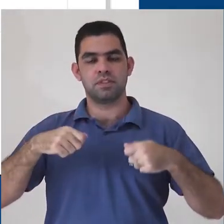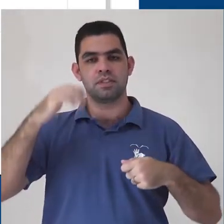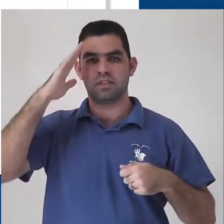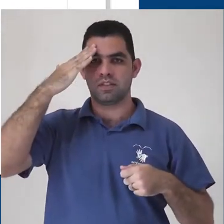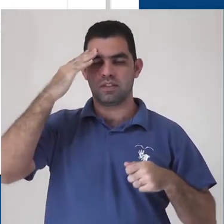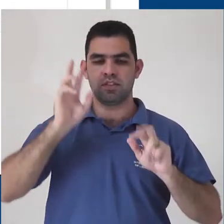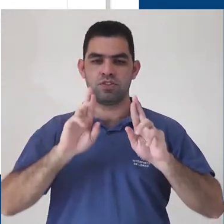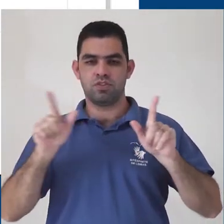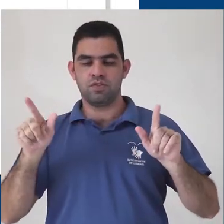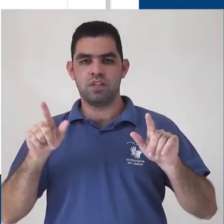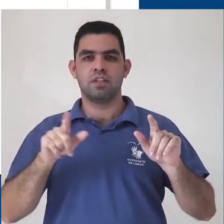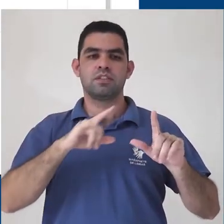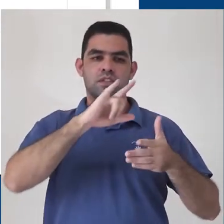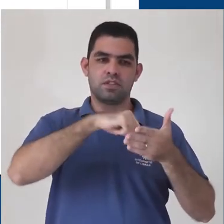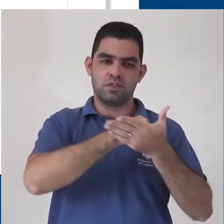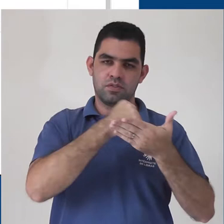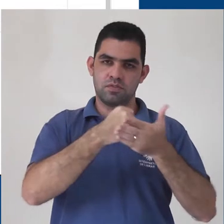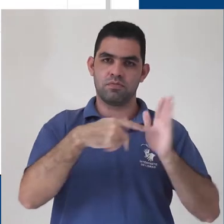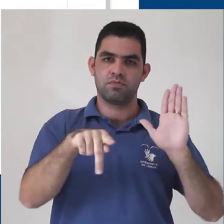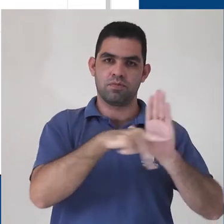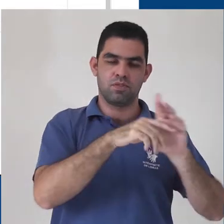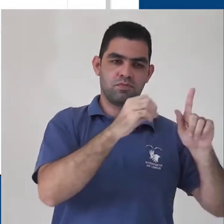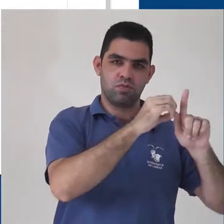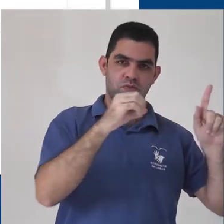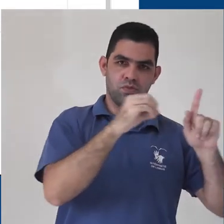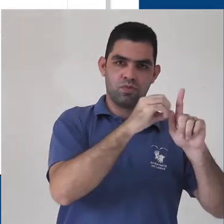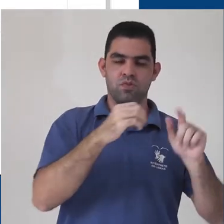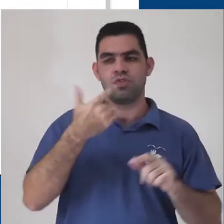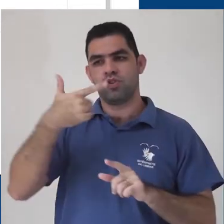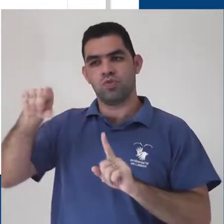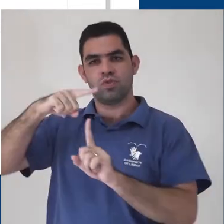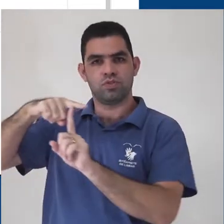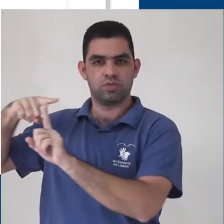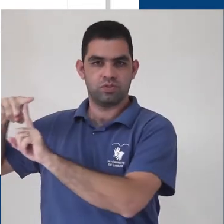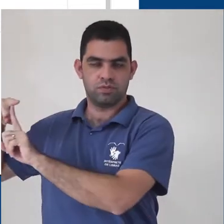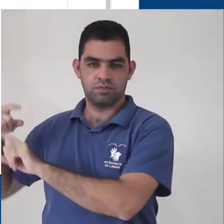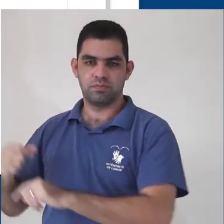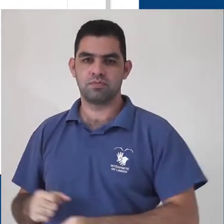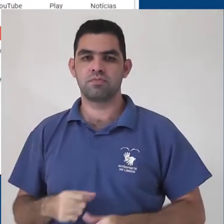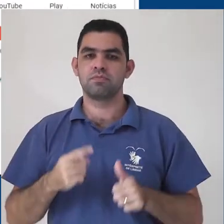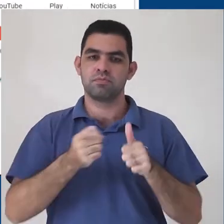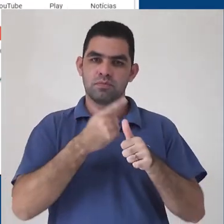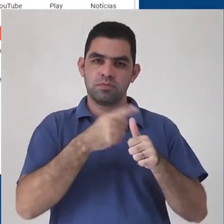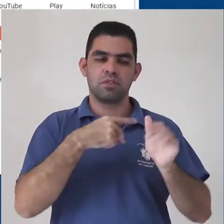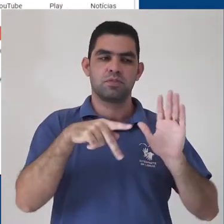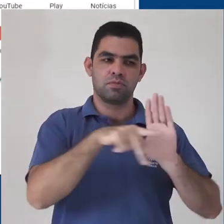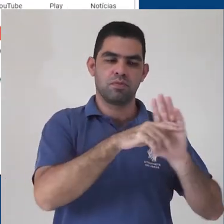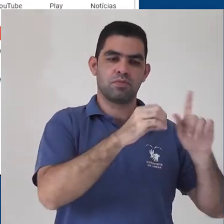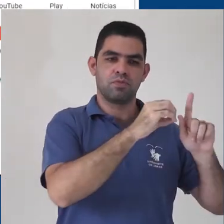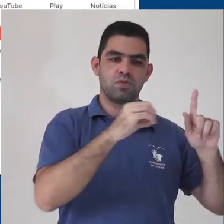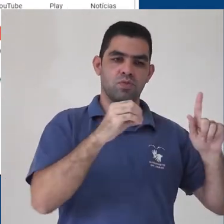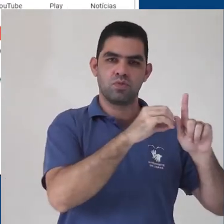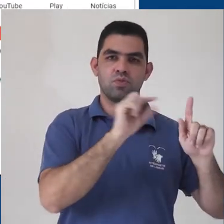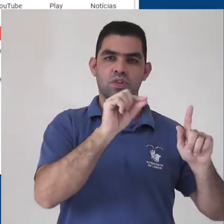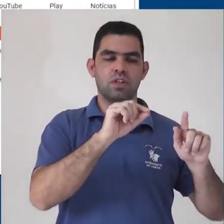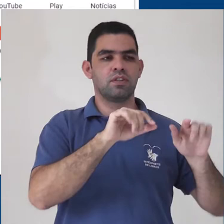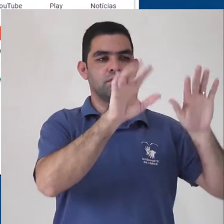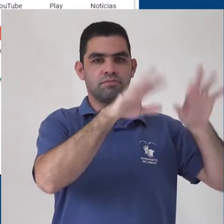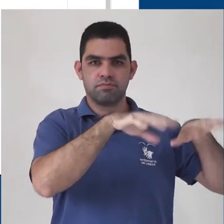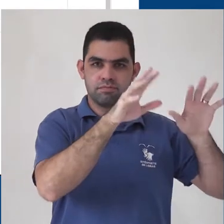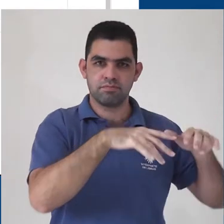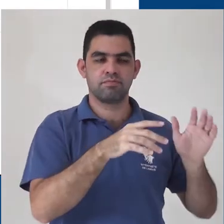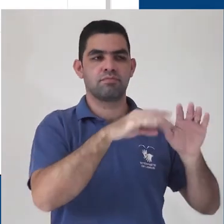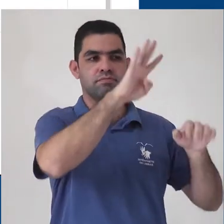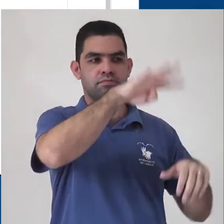entre os arquivos Google e outros formatos. Vamos começar com os arquivos nativos do Google, como documentos, planilha, Google